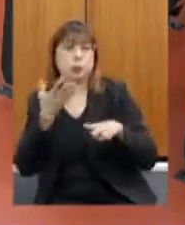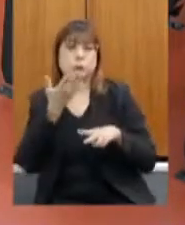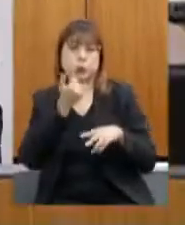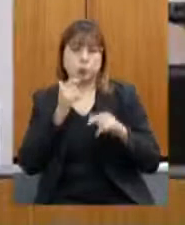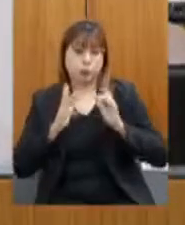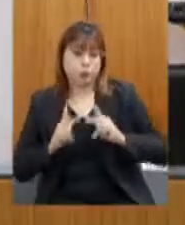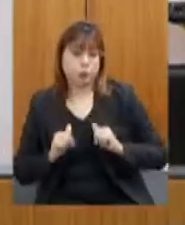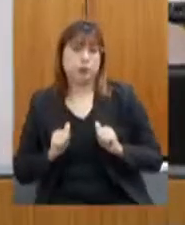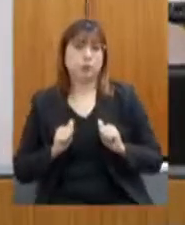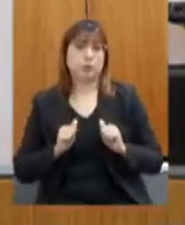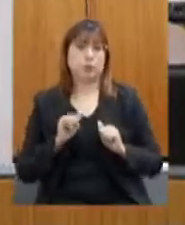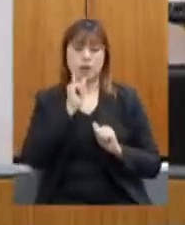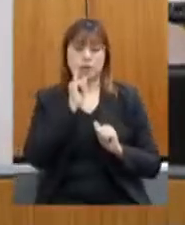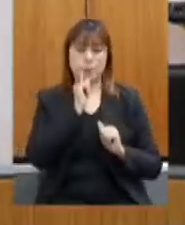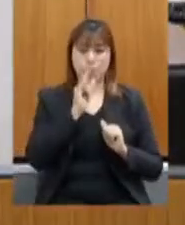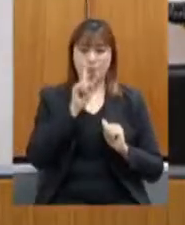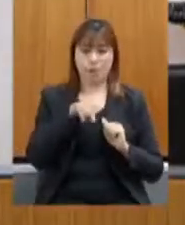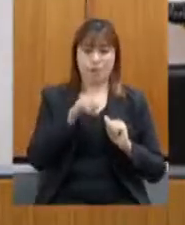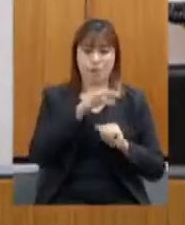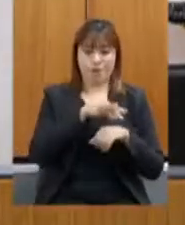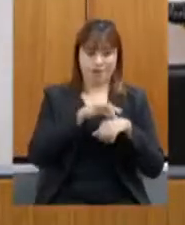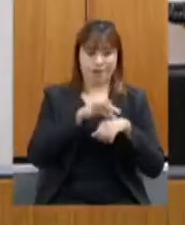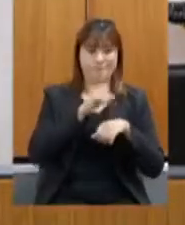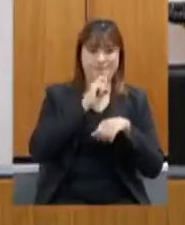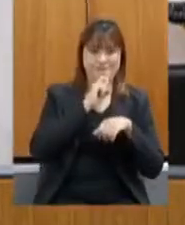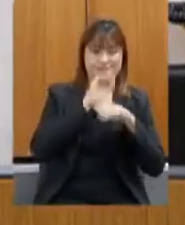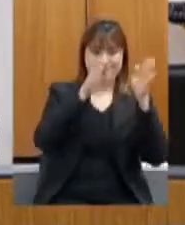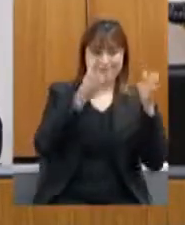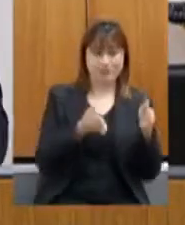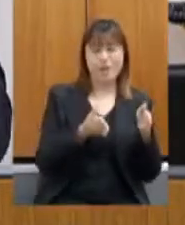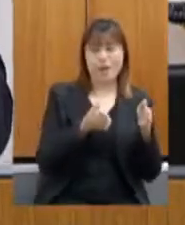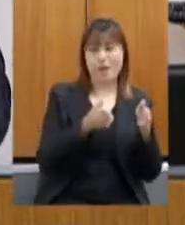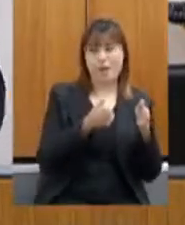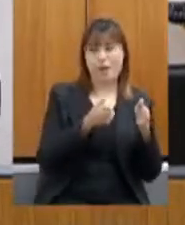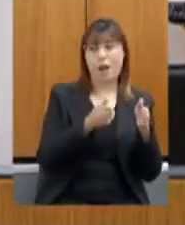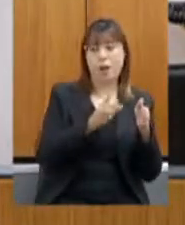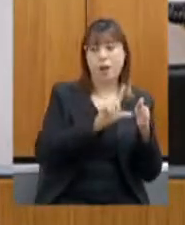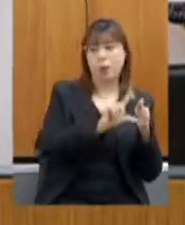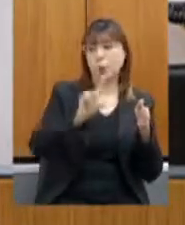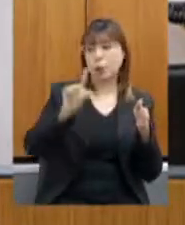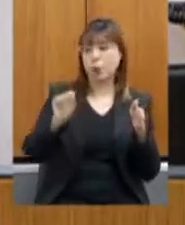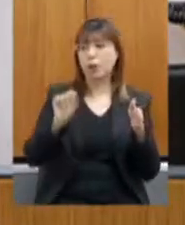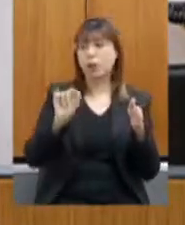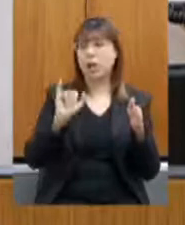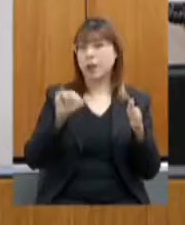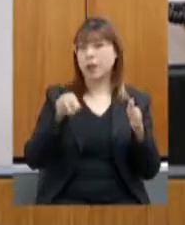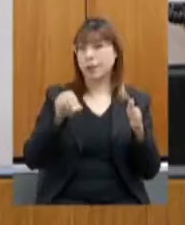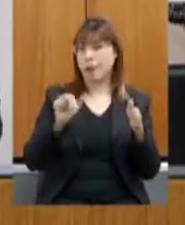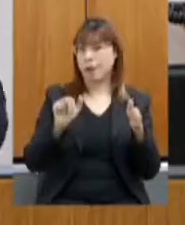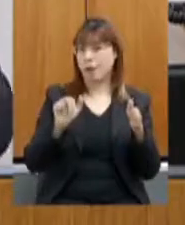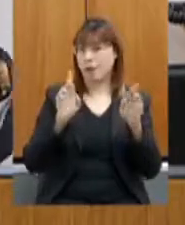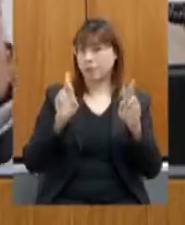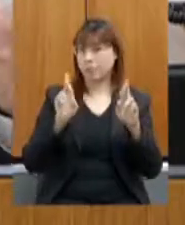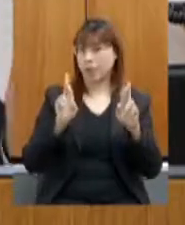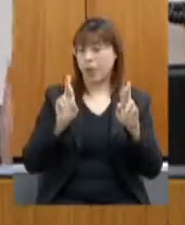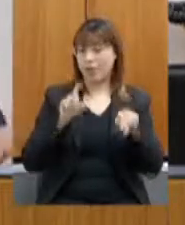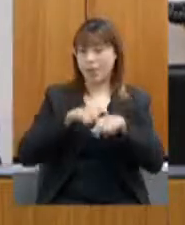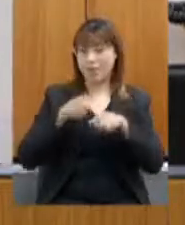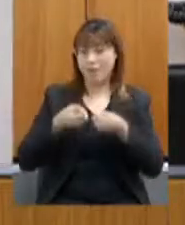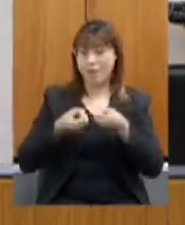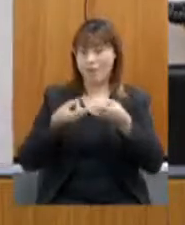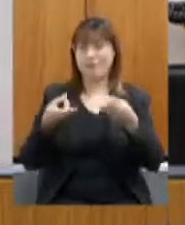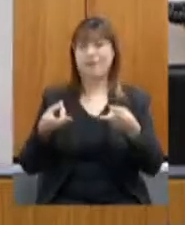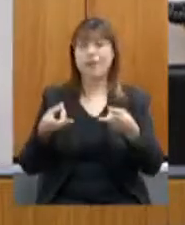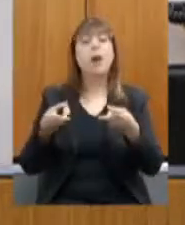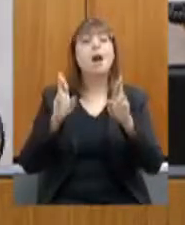frigorífico, a responsabilidade é do ímã, e depois, quando chega na comercialização, a responsabilidade